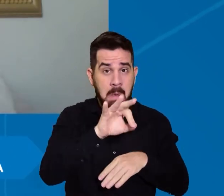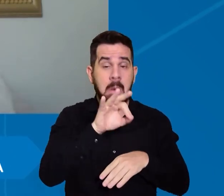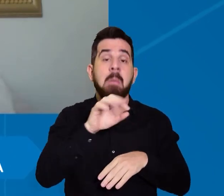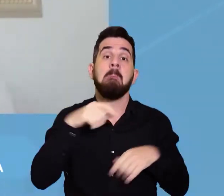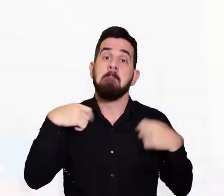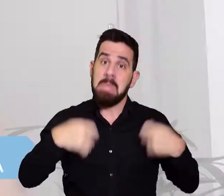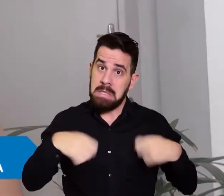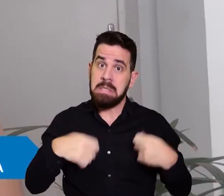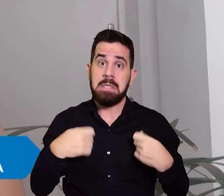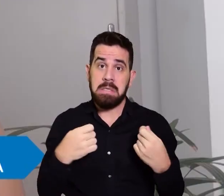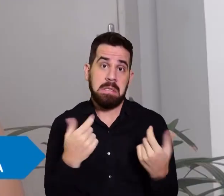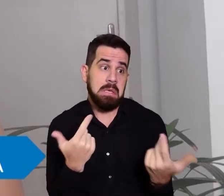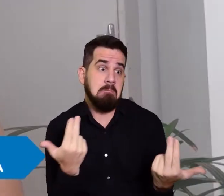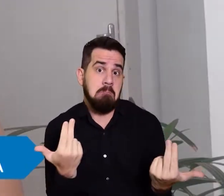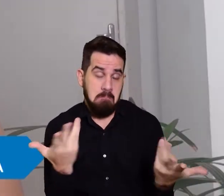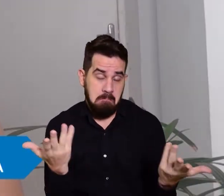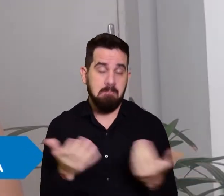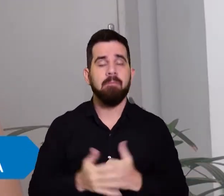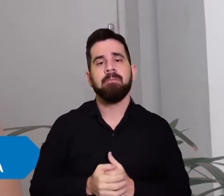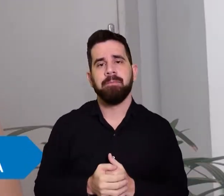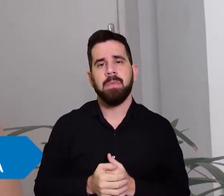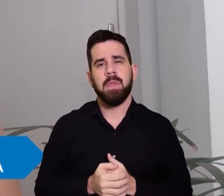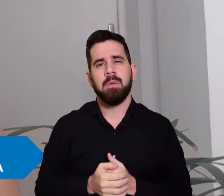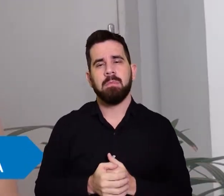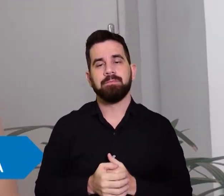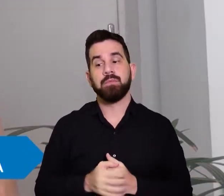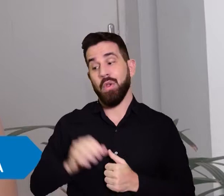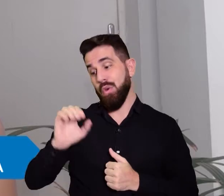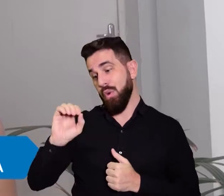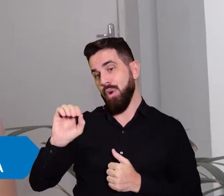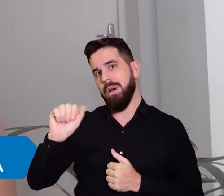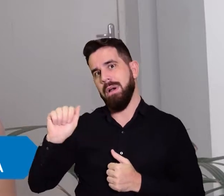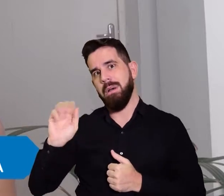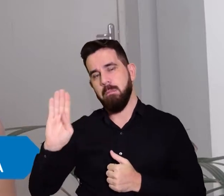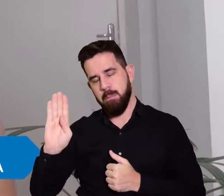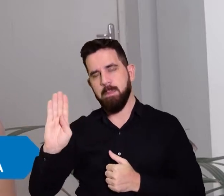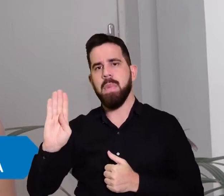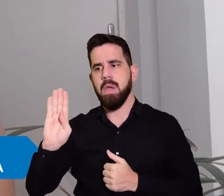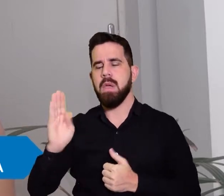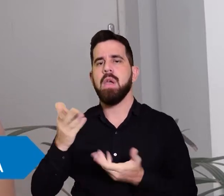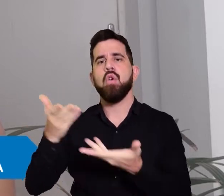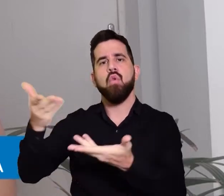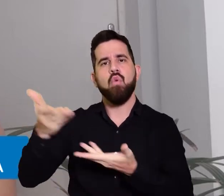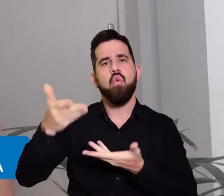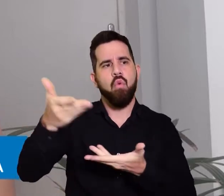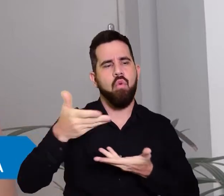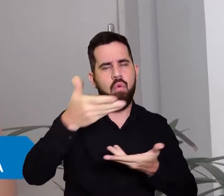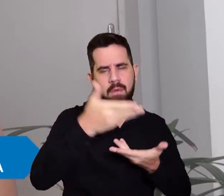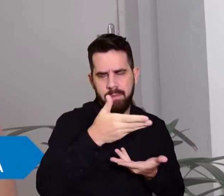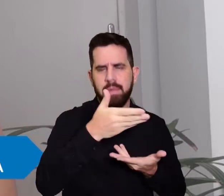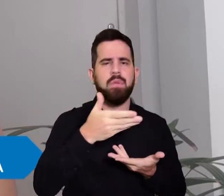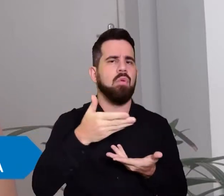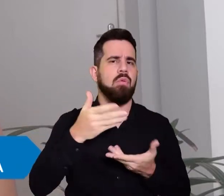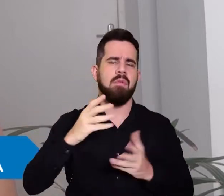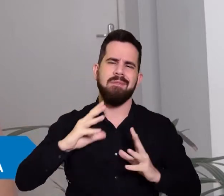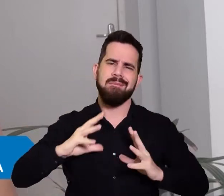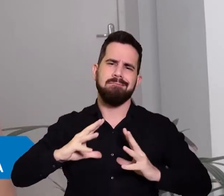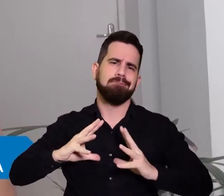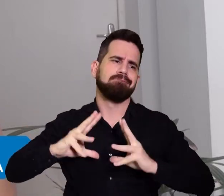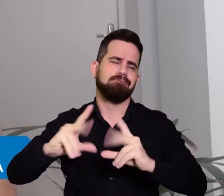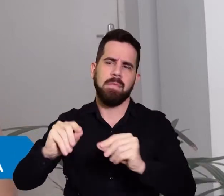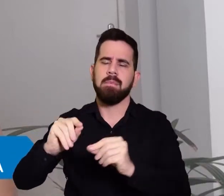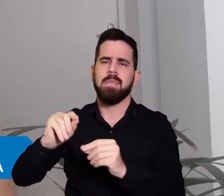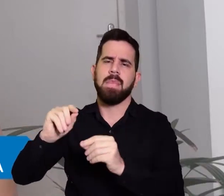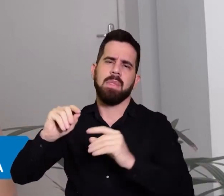igual para igual. A OAB convidou, então, várias instituições a fazerem atividades que conscientizem sobre os direitos